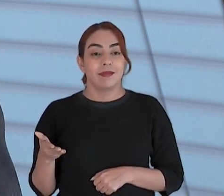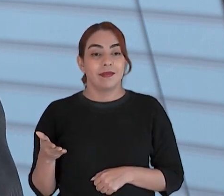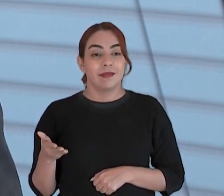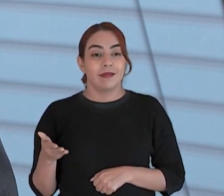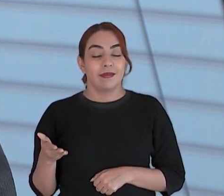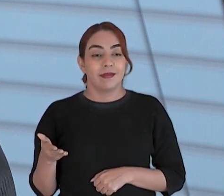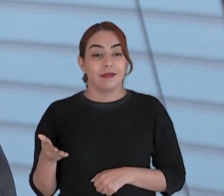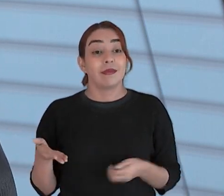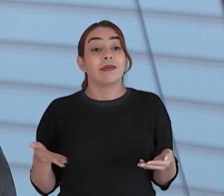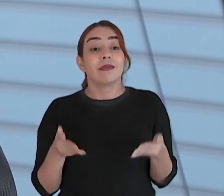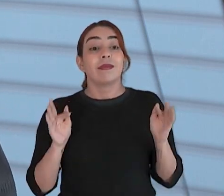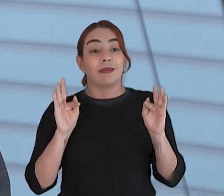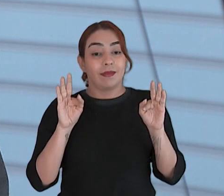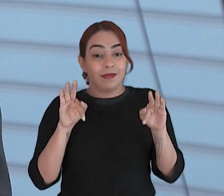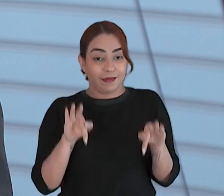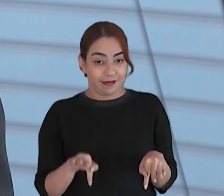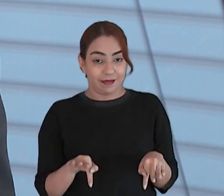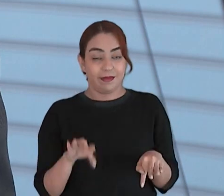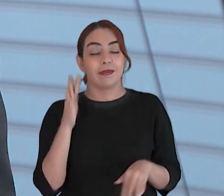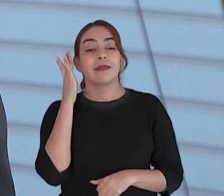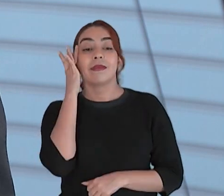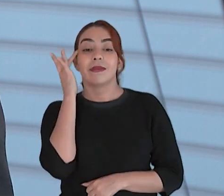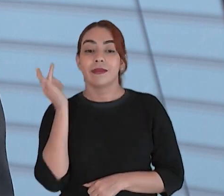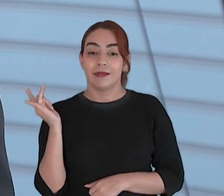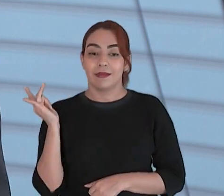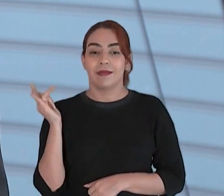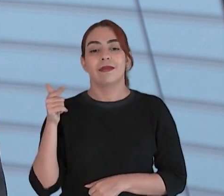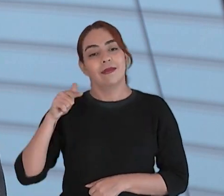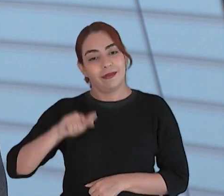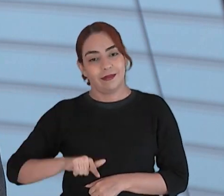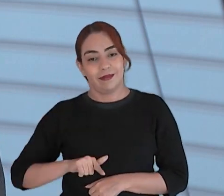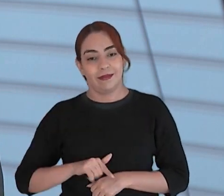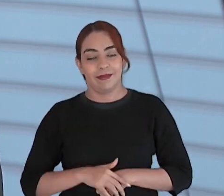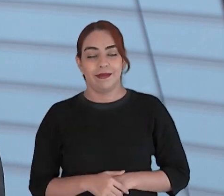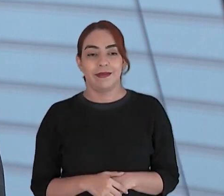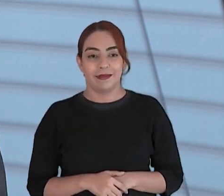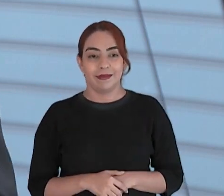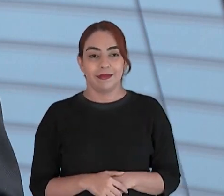o programa fica por aqui mas amanhã a gente volta até lá